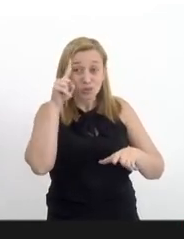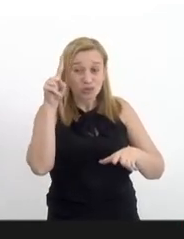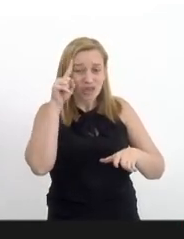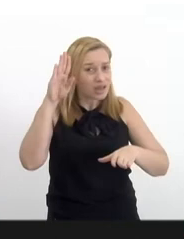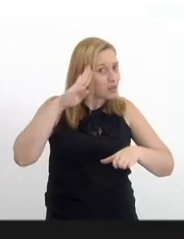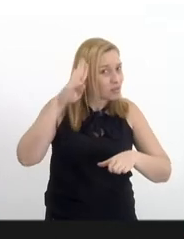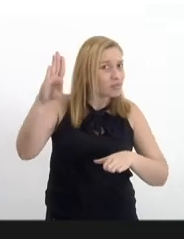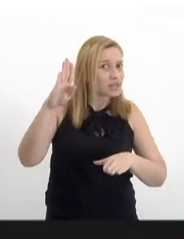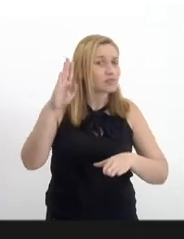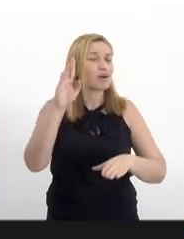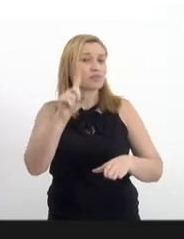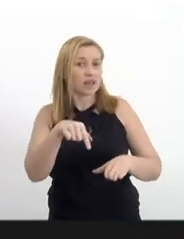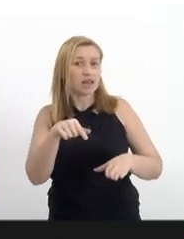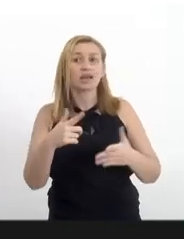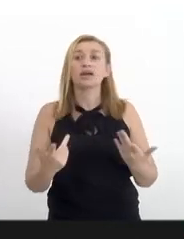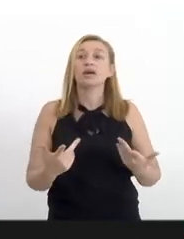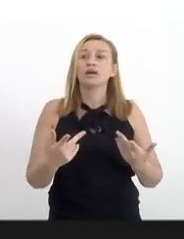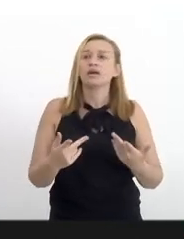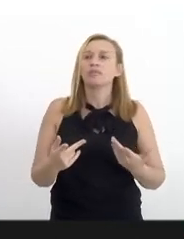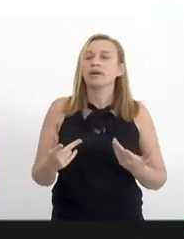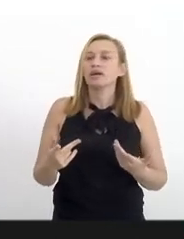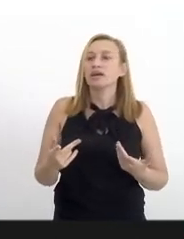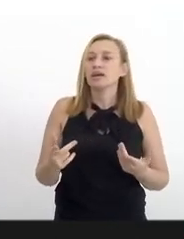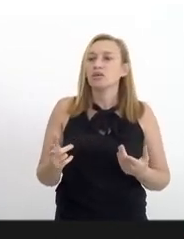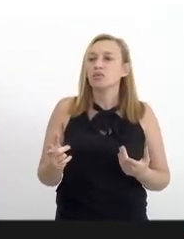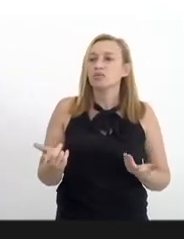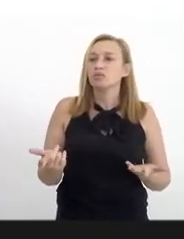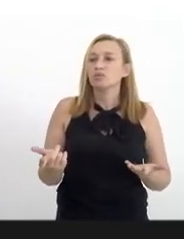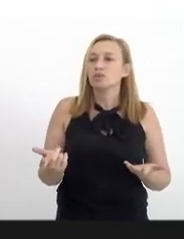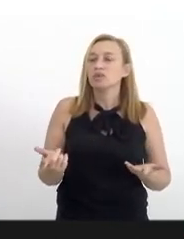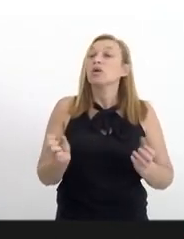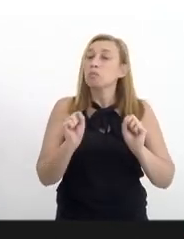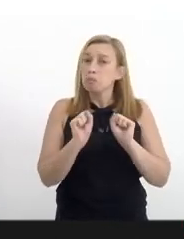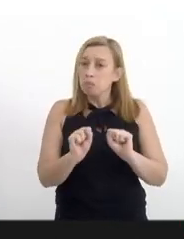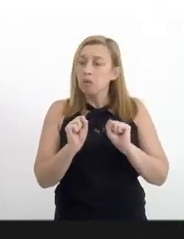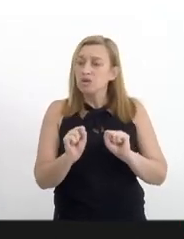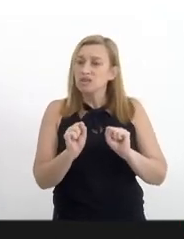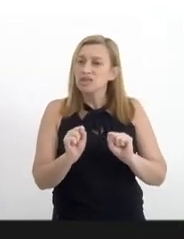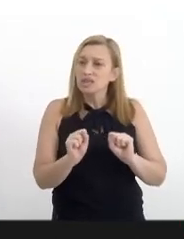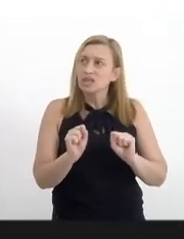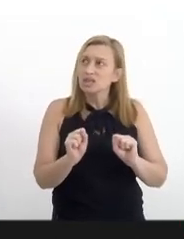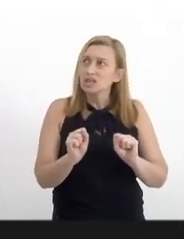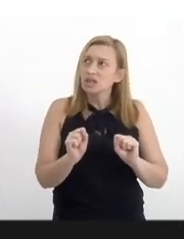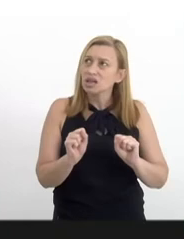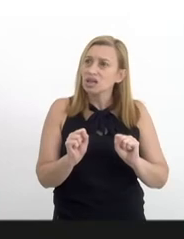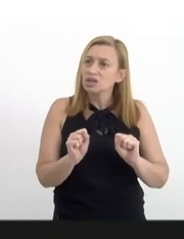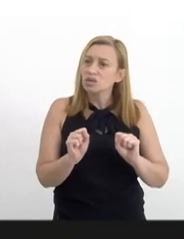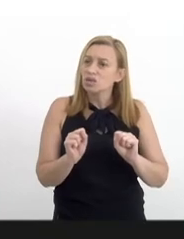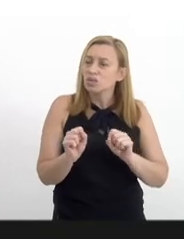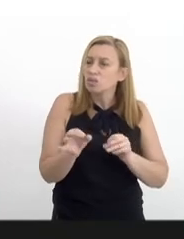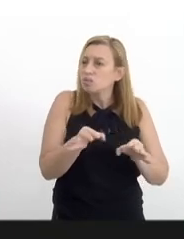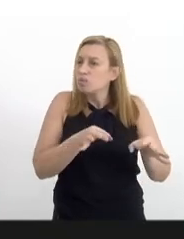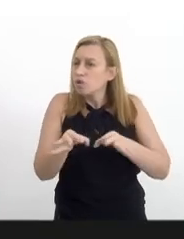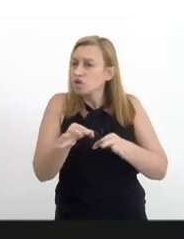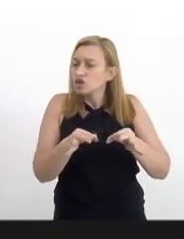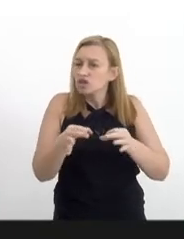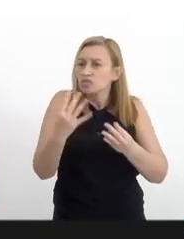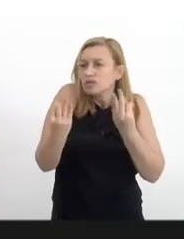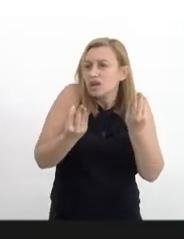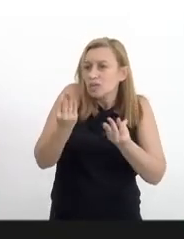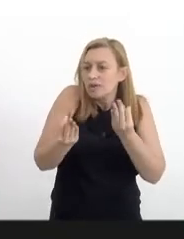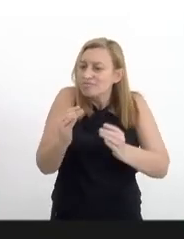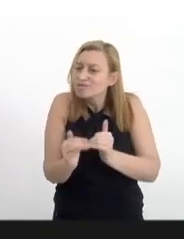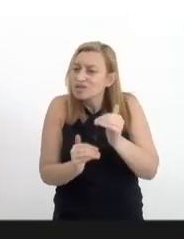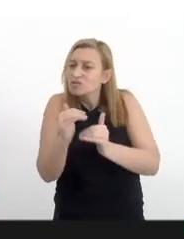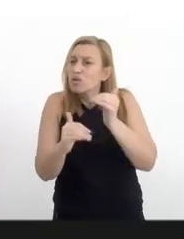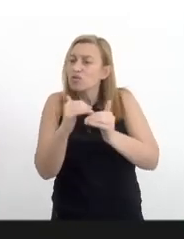fundamentais para que se possa ter um projeto terapêutico desenvolvido a